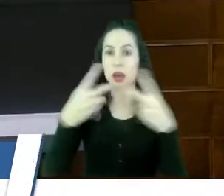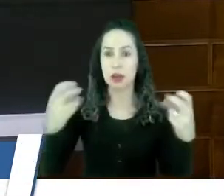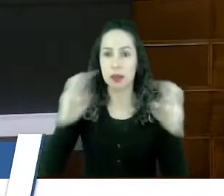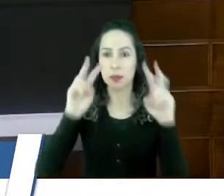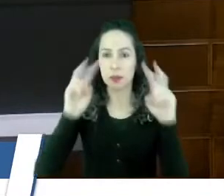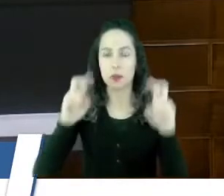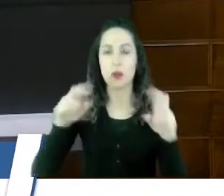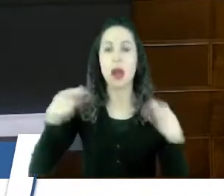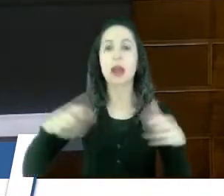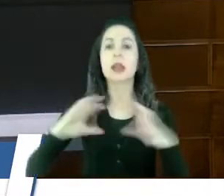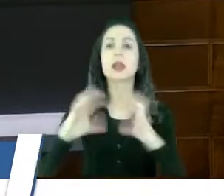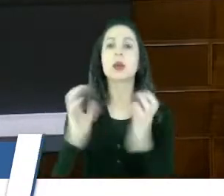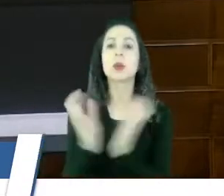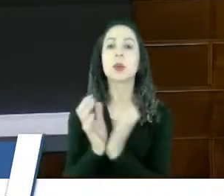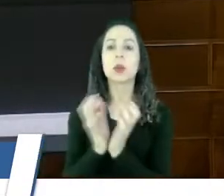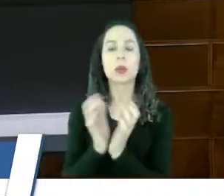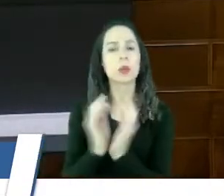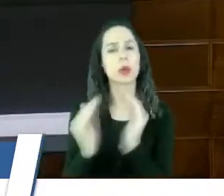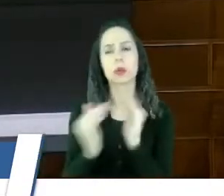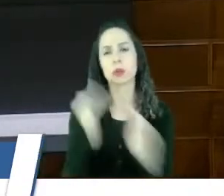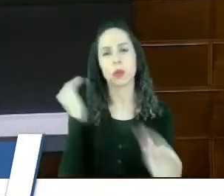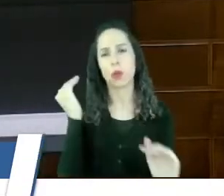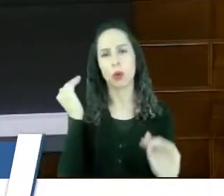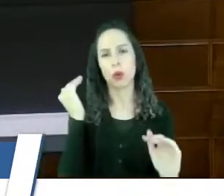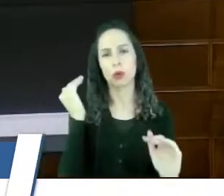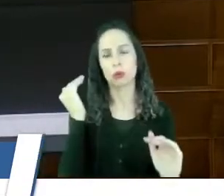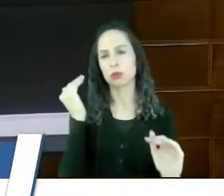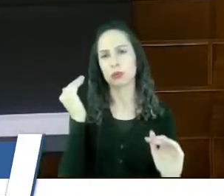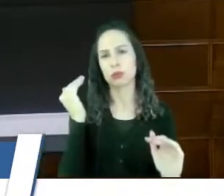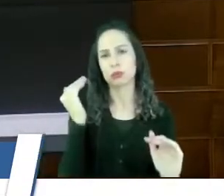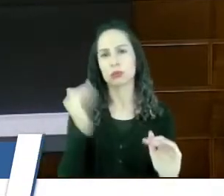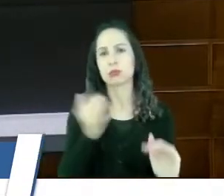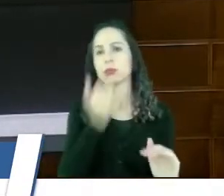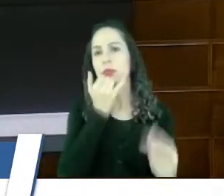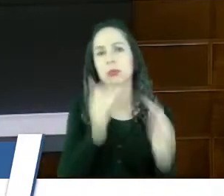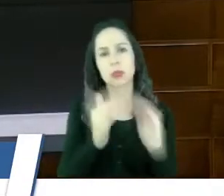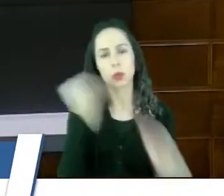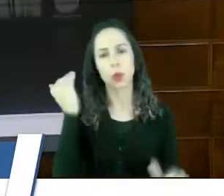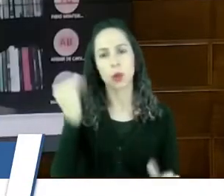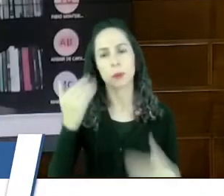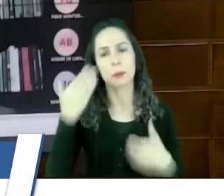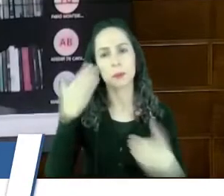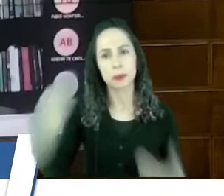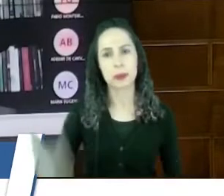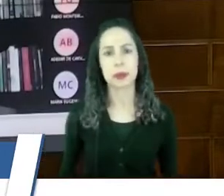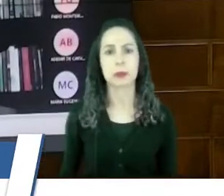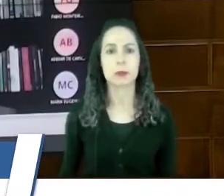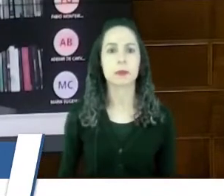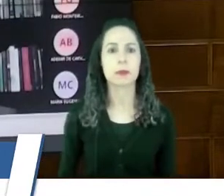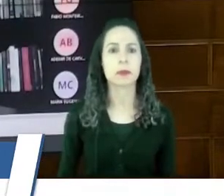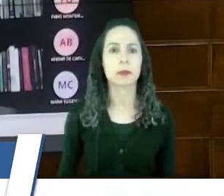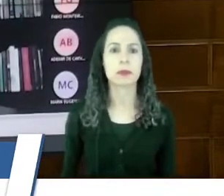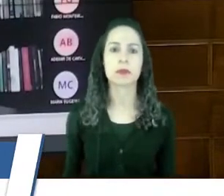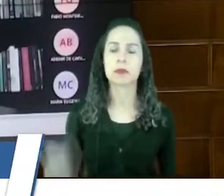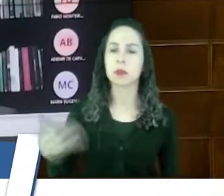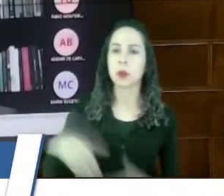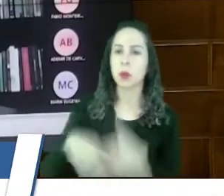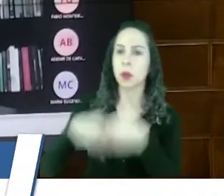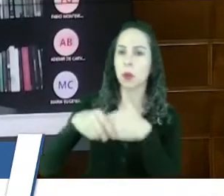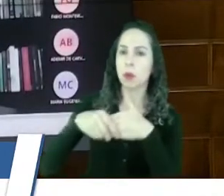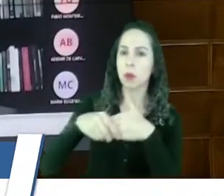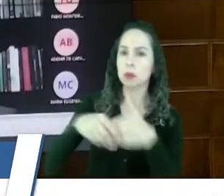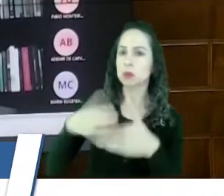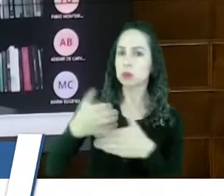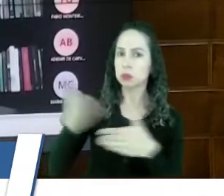eu discordo, evidentemente, majoritariamente contra isso. Muito obrigado. Eu cumprimento a vossa excelência. Eu queria só fazer